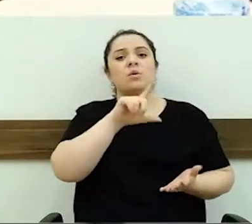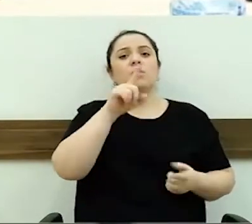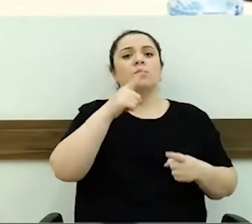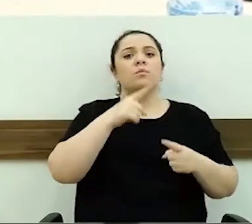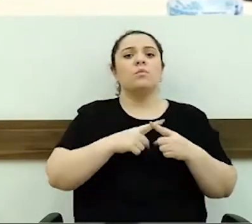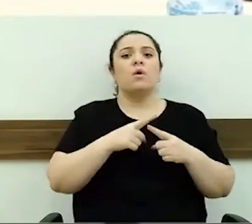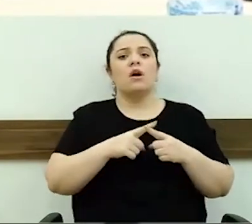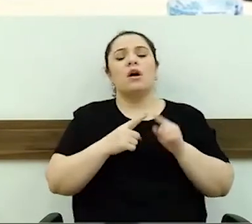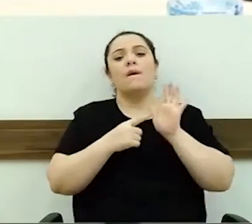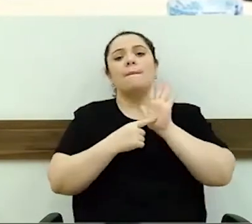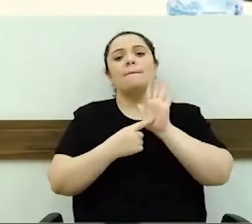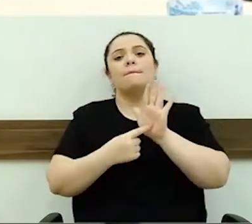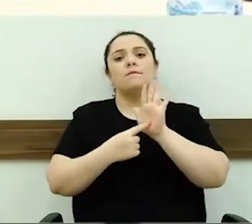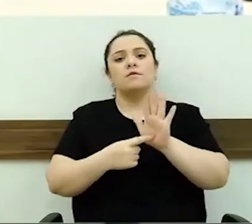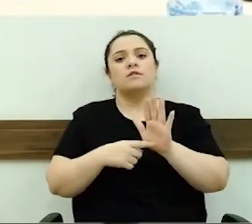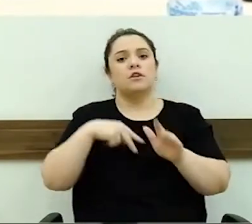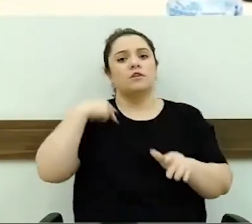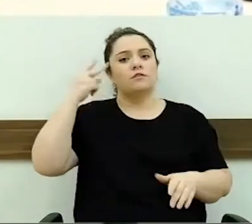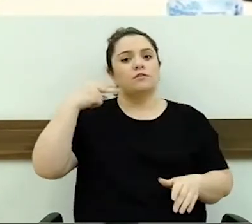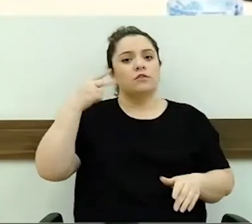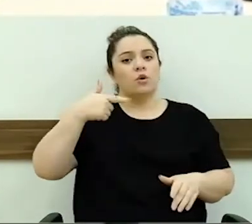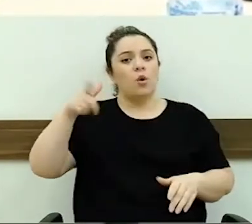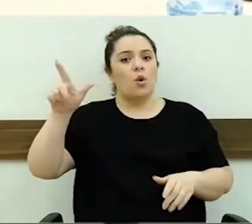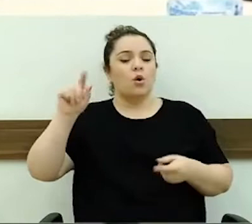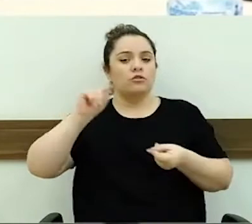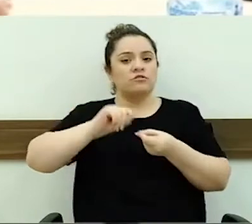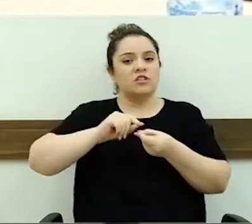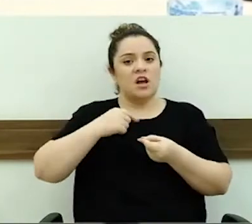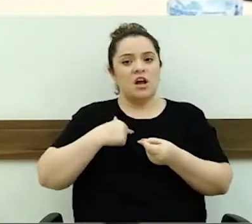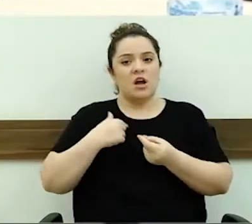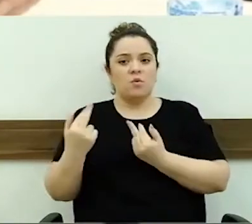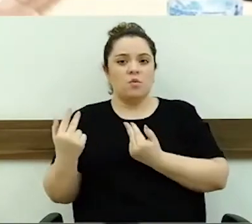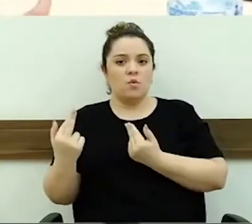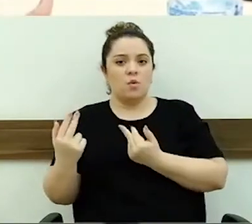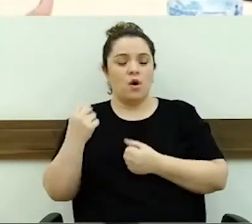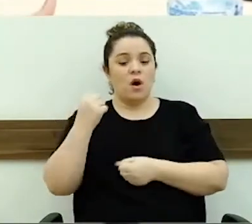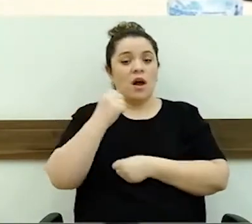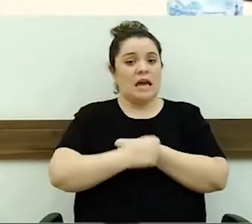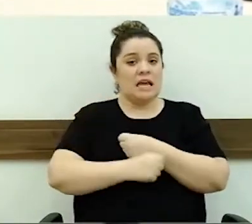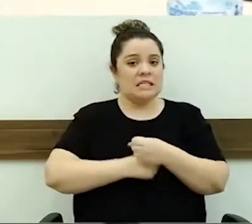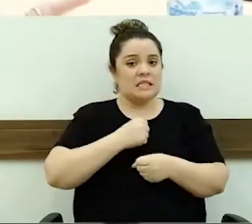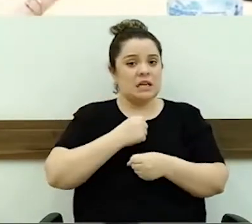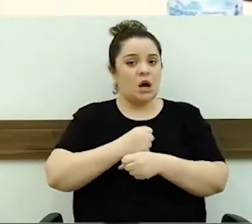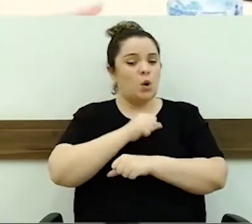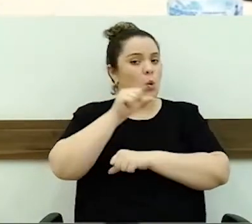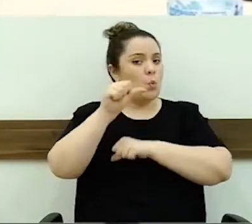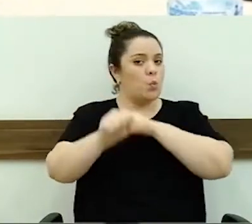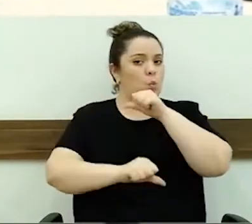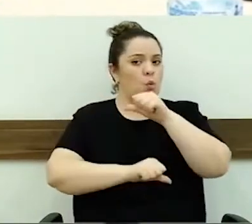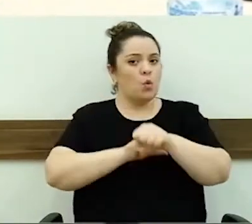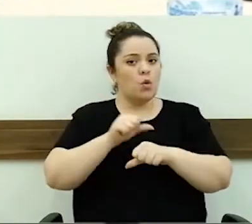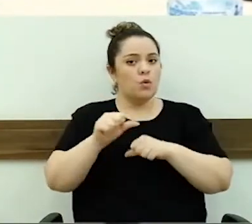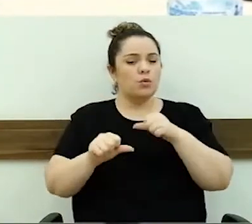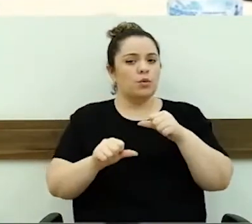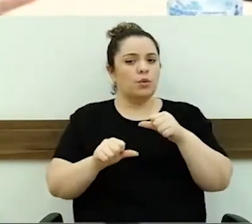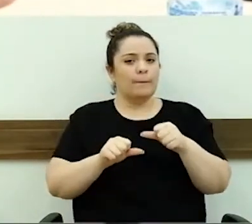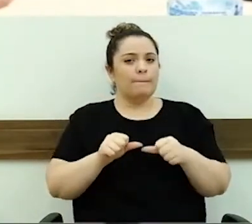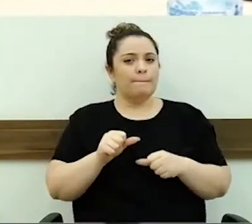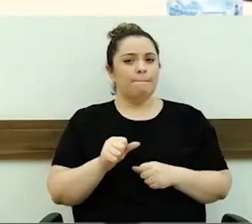mostrava que outros vereadores já estavam fazendo e que eu também poderia. Esse ano mudou, a normativa mudou.